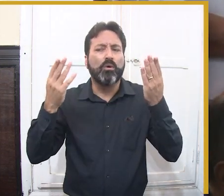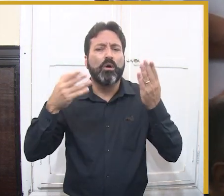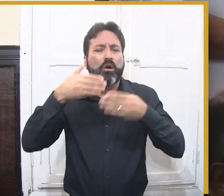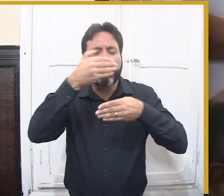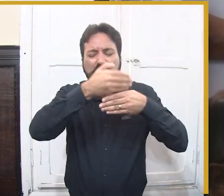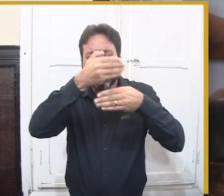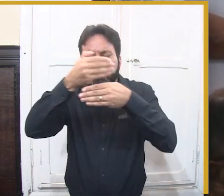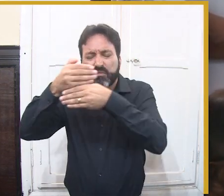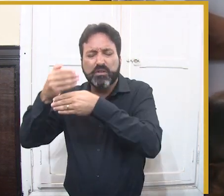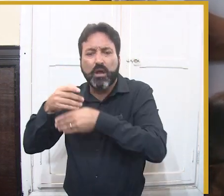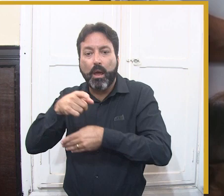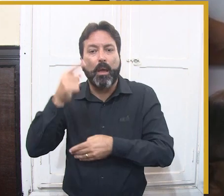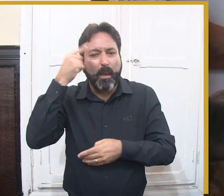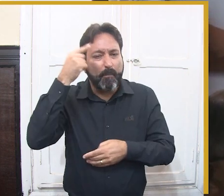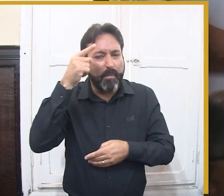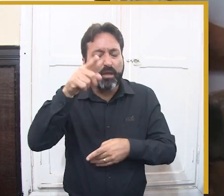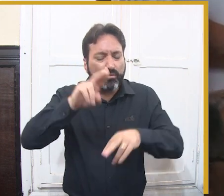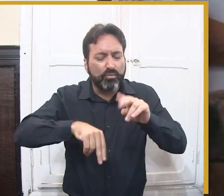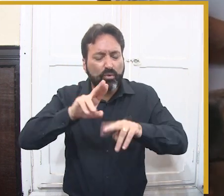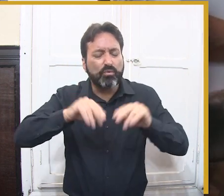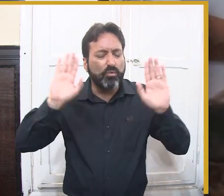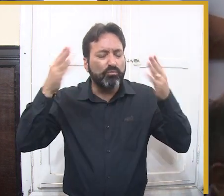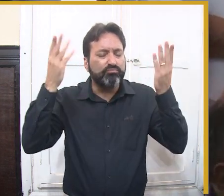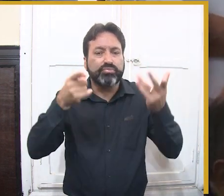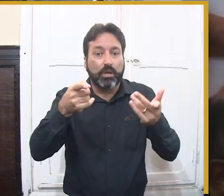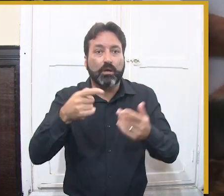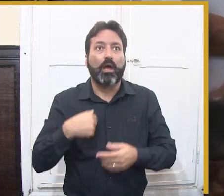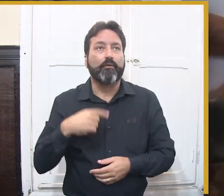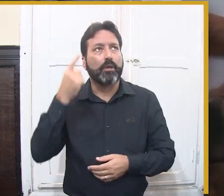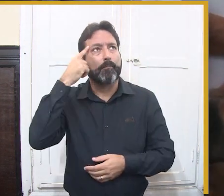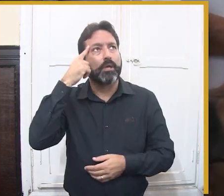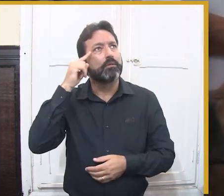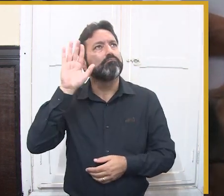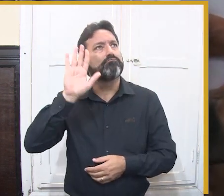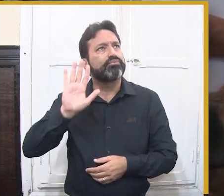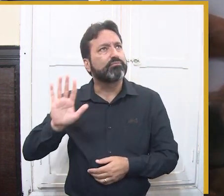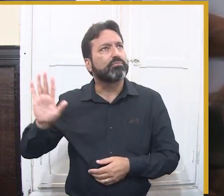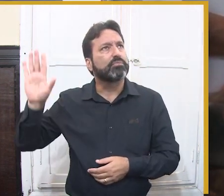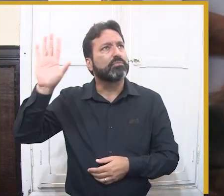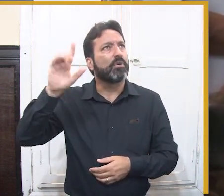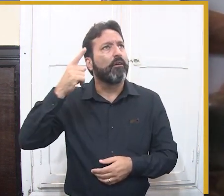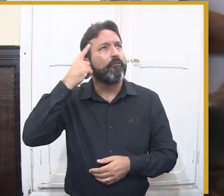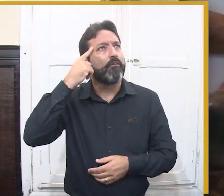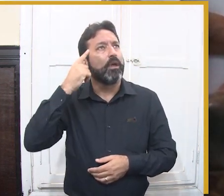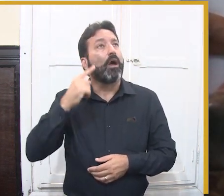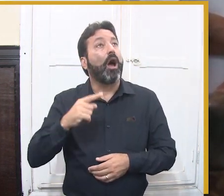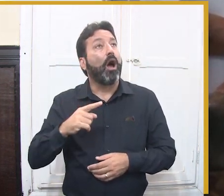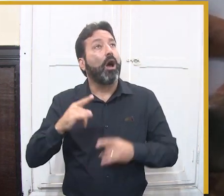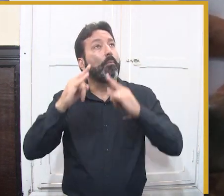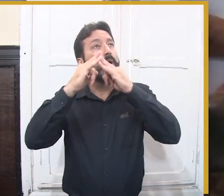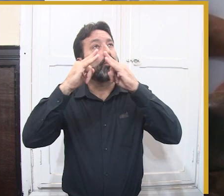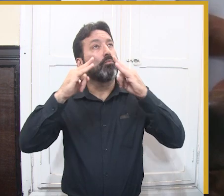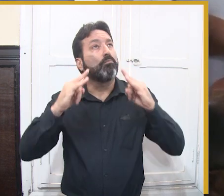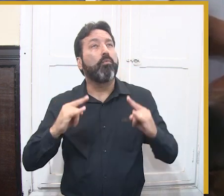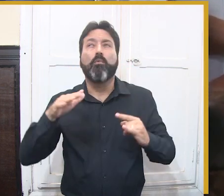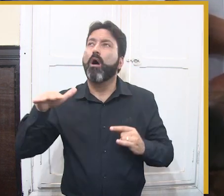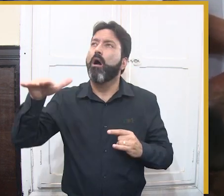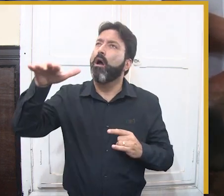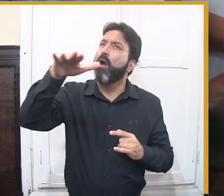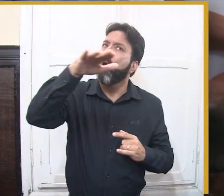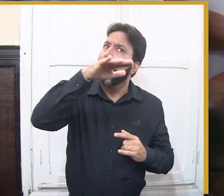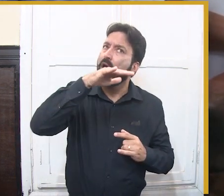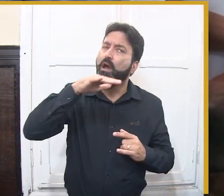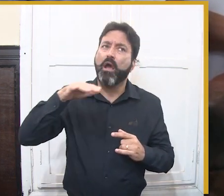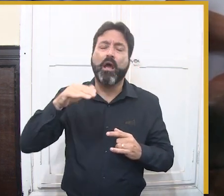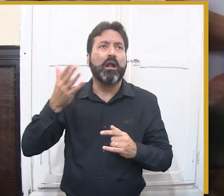a principal identidade visual. Se cada um de nós fechar o olho e imaginar uma cena do maior São João do mundo, se eu pedisse para